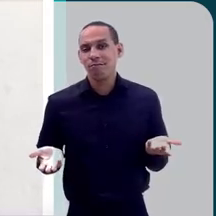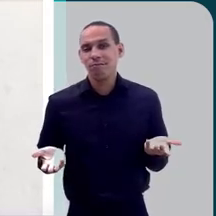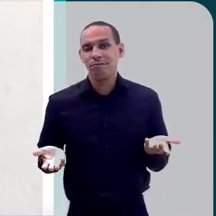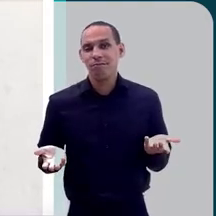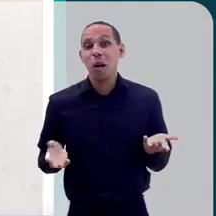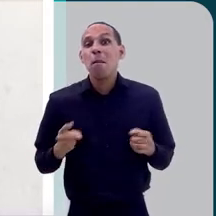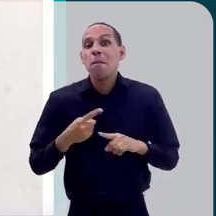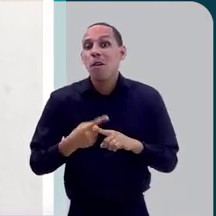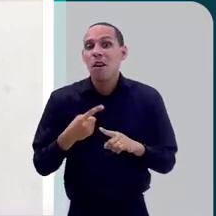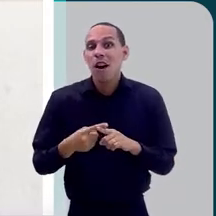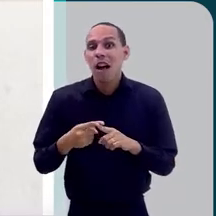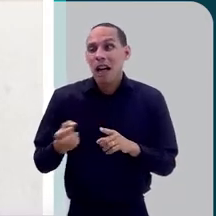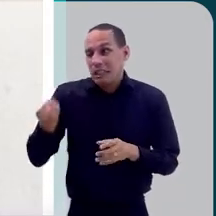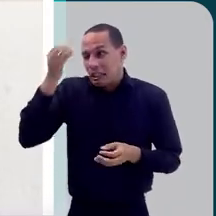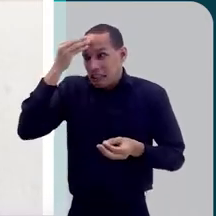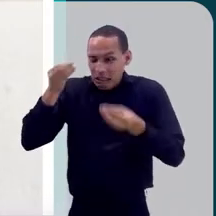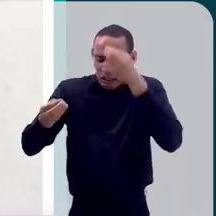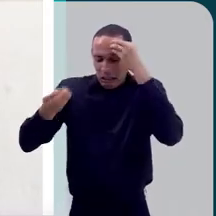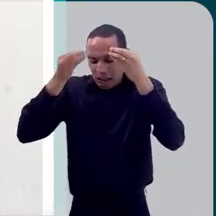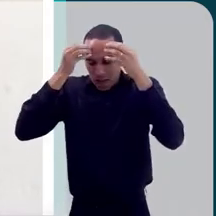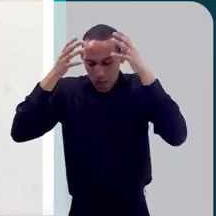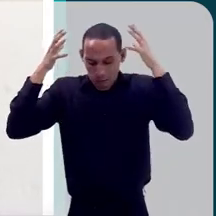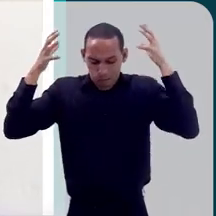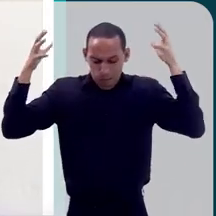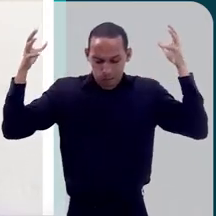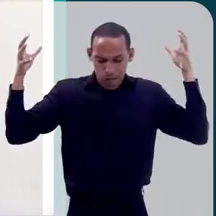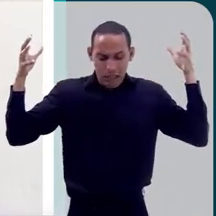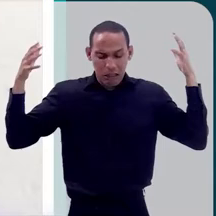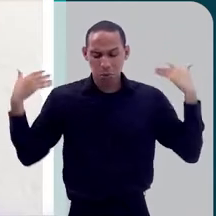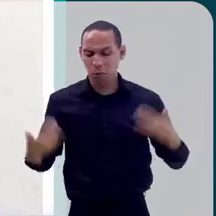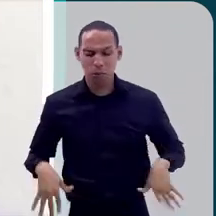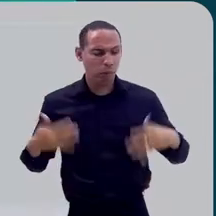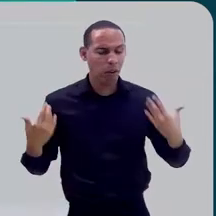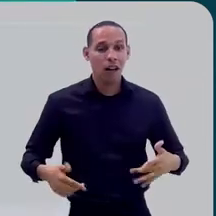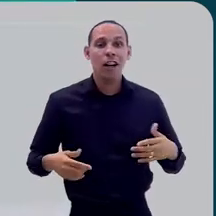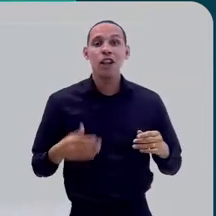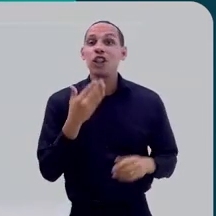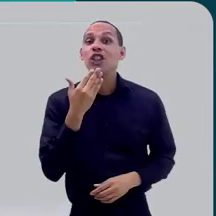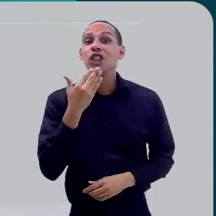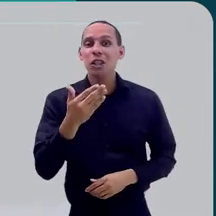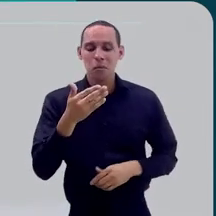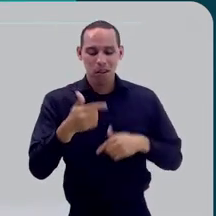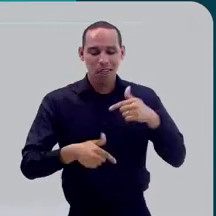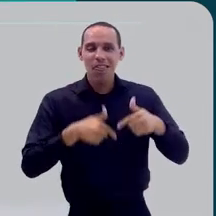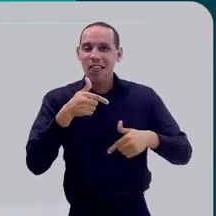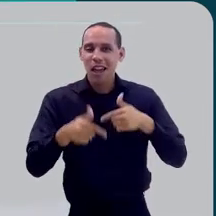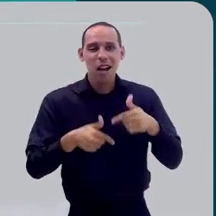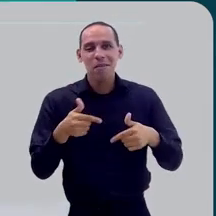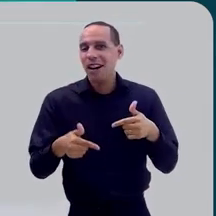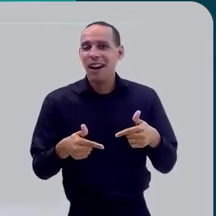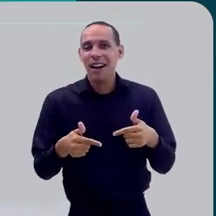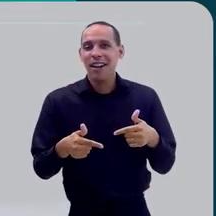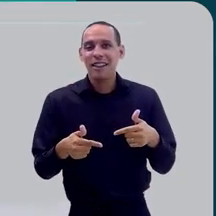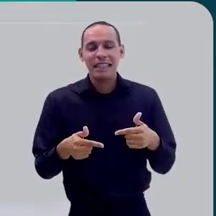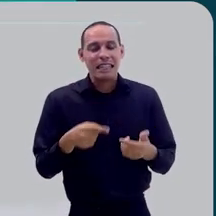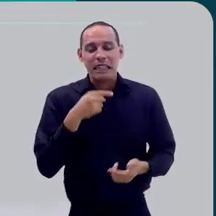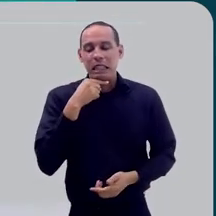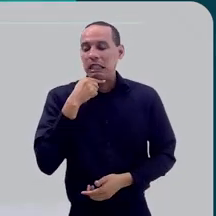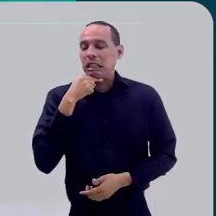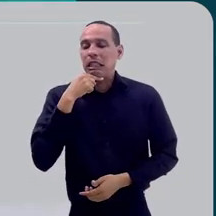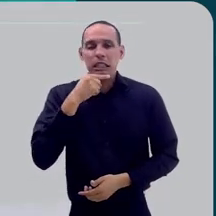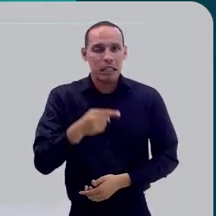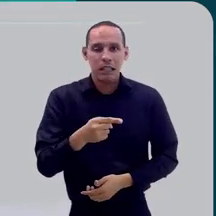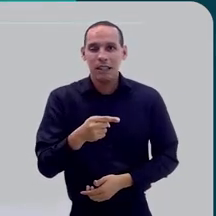O acúmulo, não é que ela trabalhasse demais, mas o tipo do trabalho fez com que ela